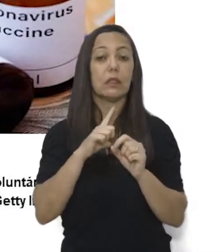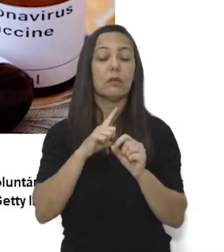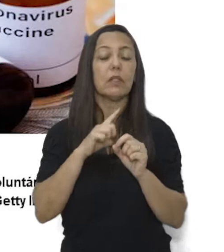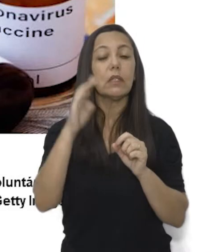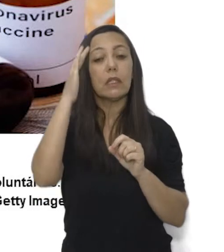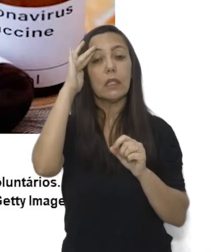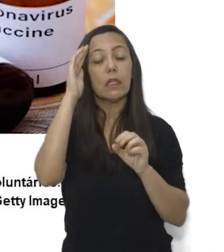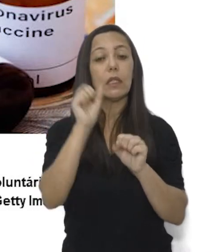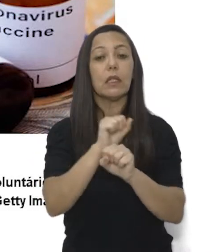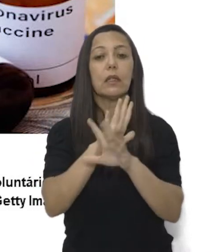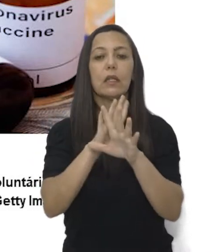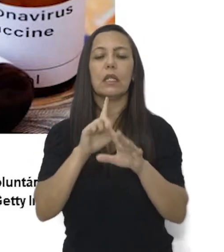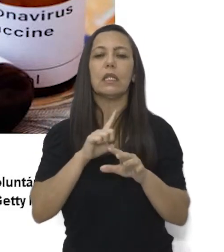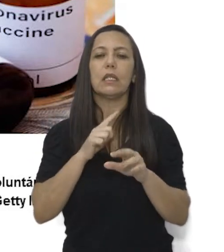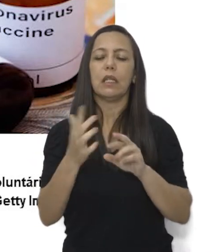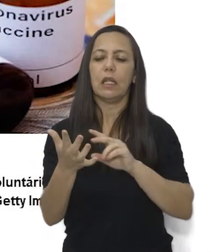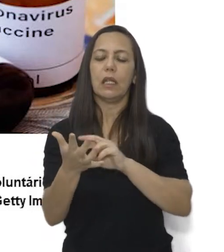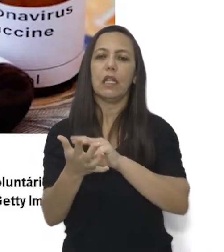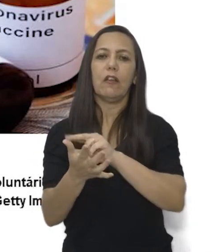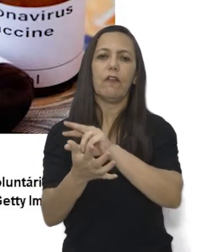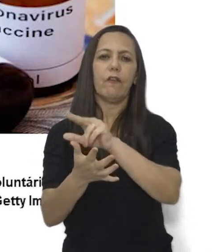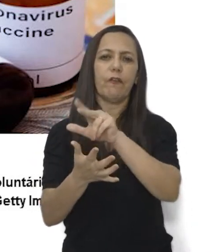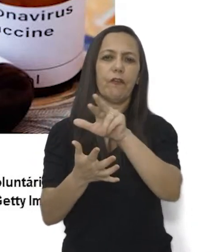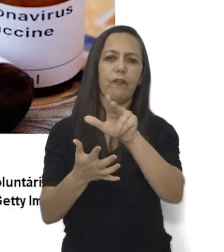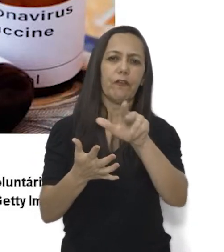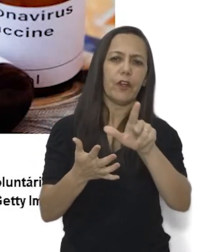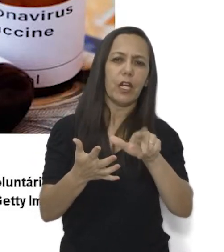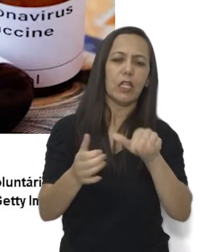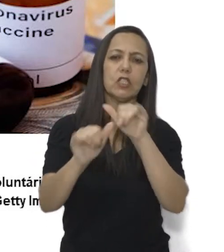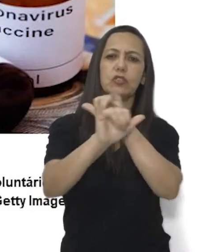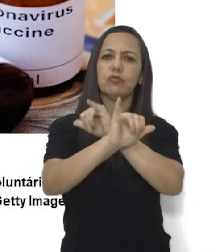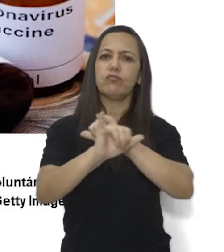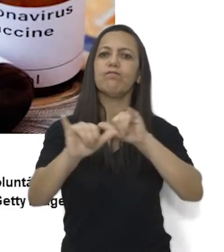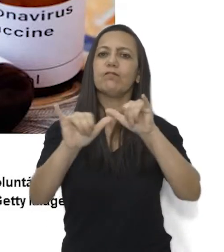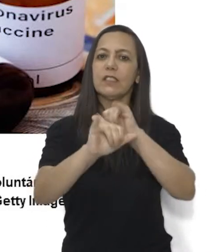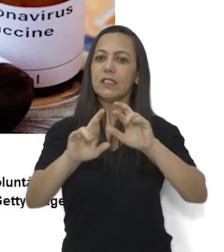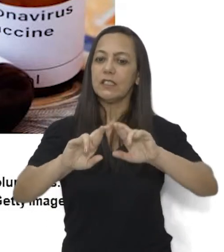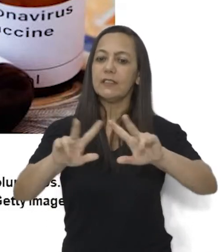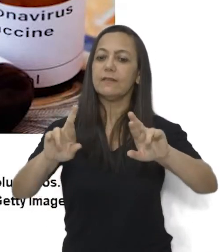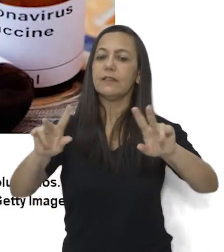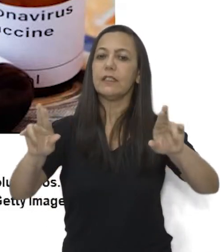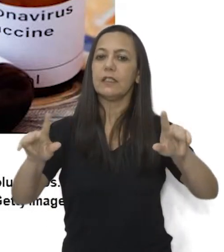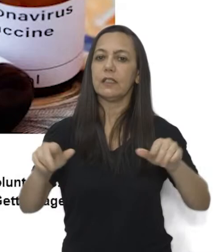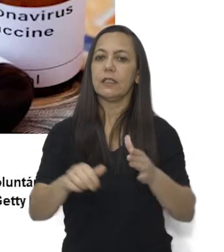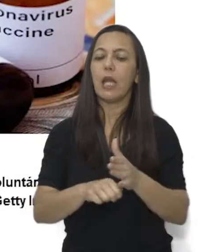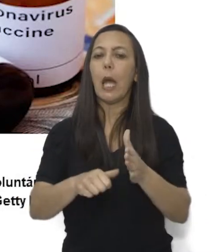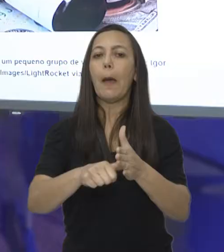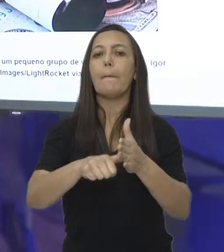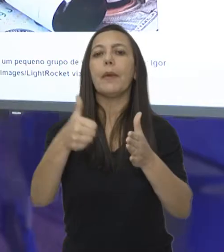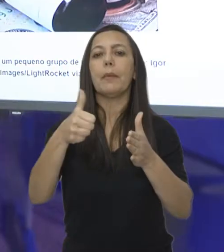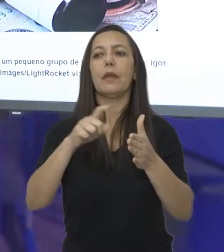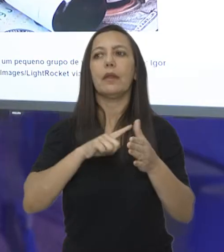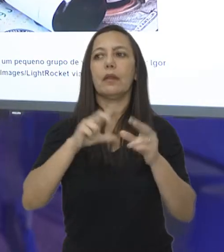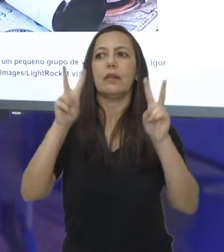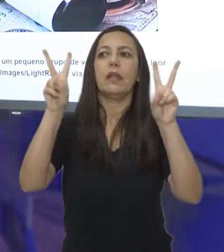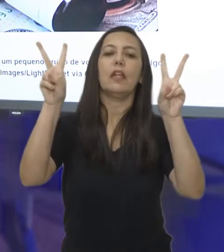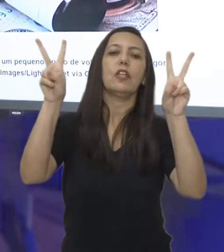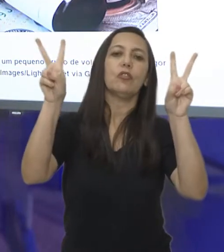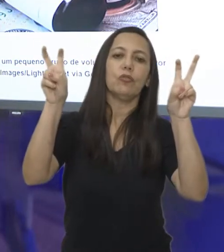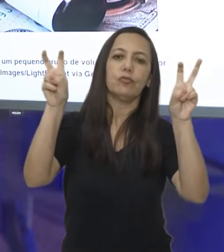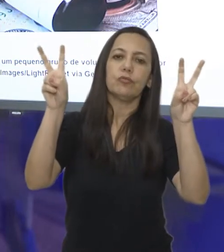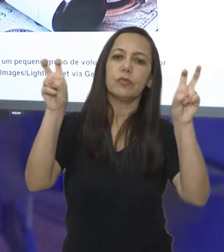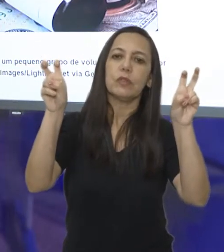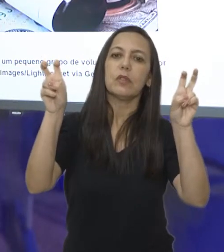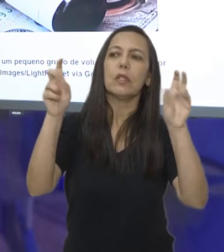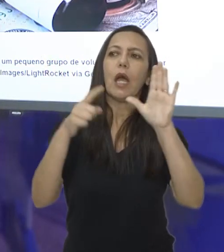entendimento que tem vários artigos diferentes nesse texto, nessa imagem. Primeiro, tem um título, que ele já se destaca